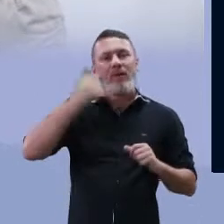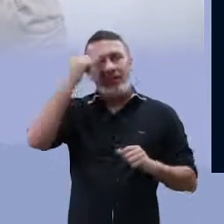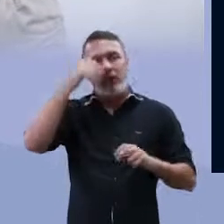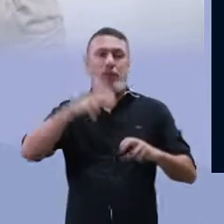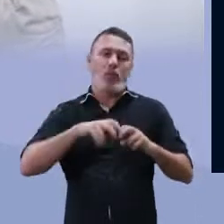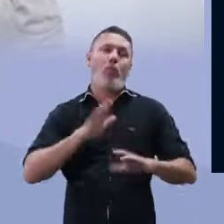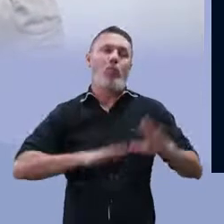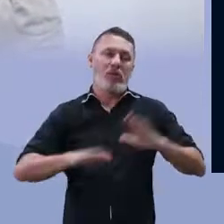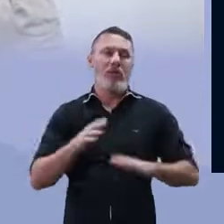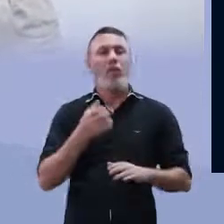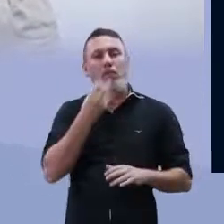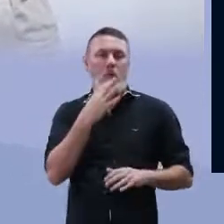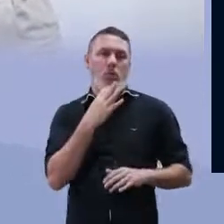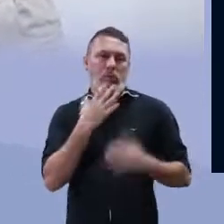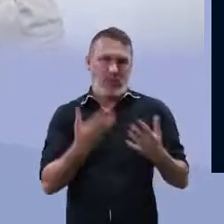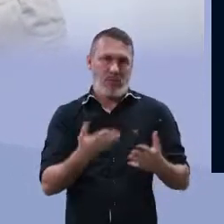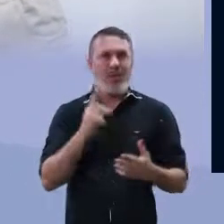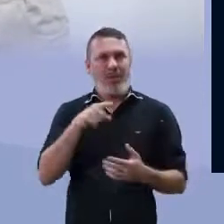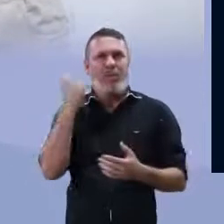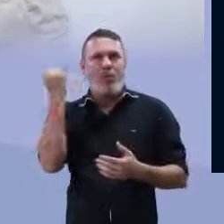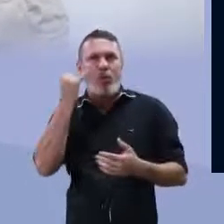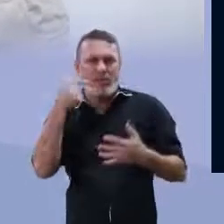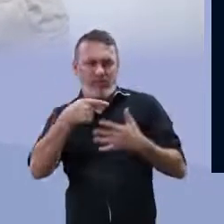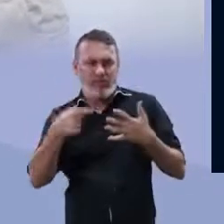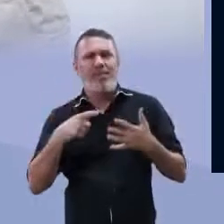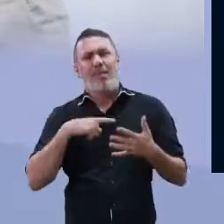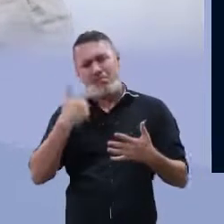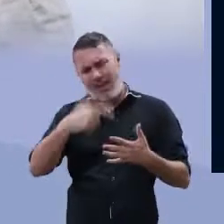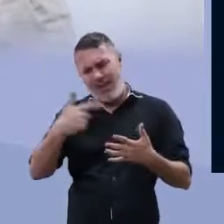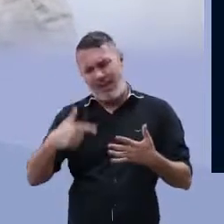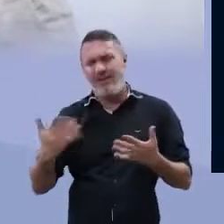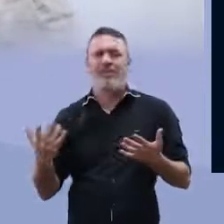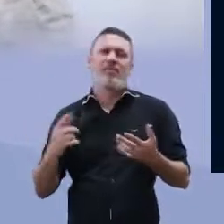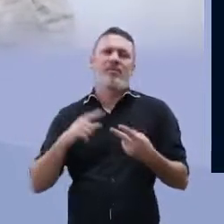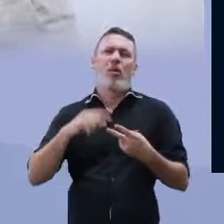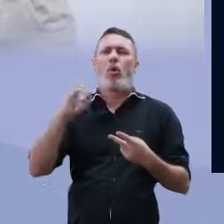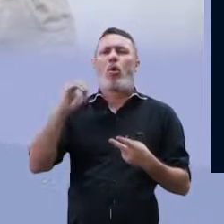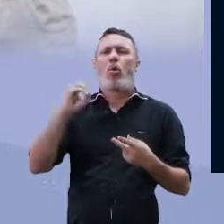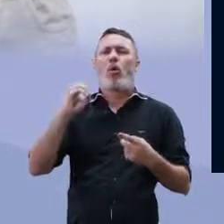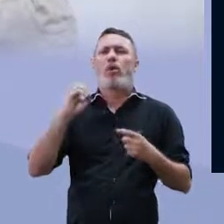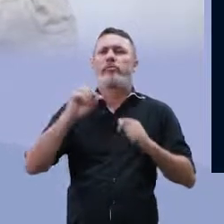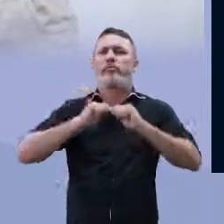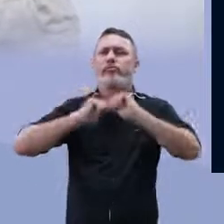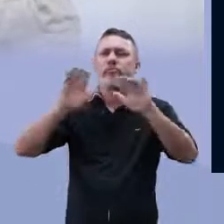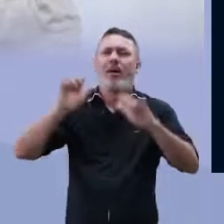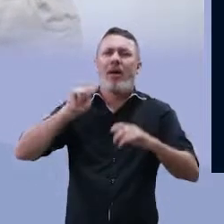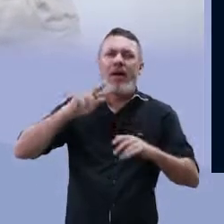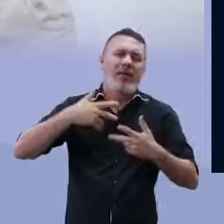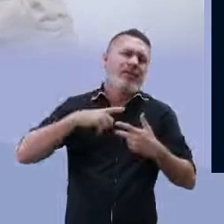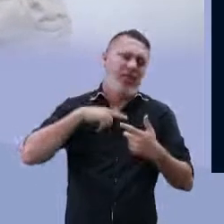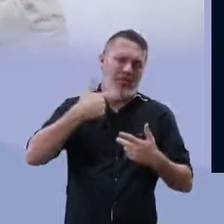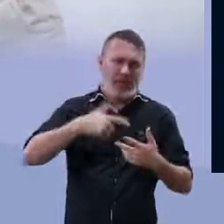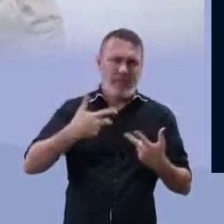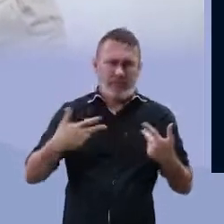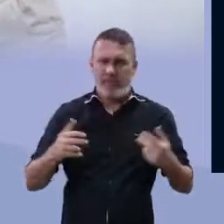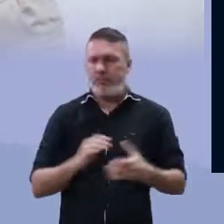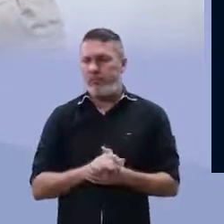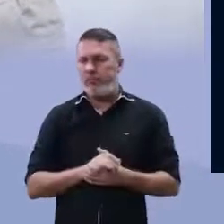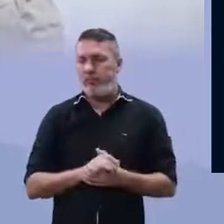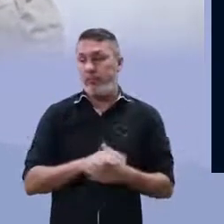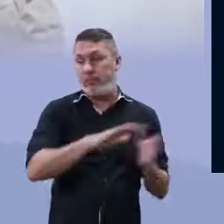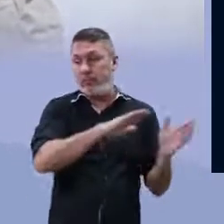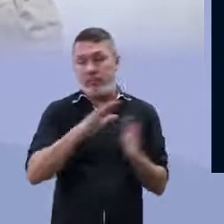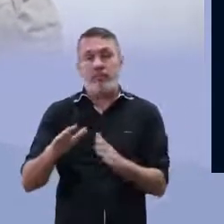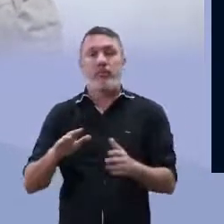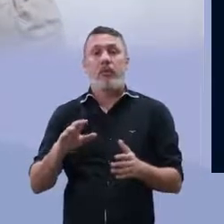tratamento também. Então essas são algumas das suas principais importâncias, né? Além da produção de oxigênio. Então elas